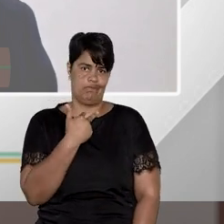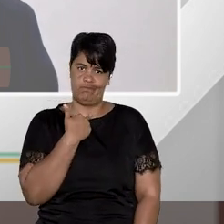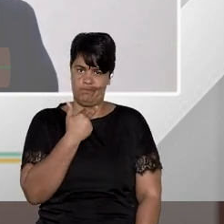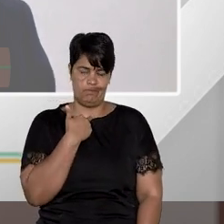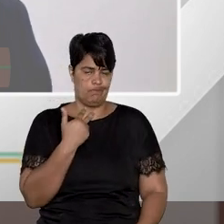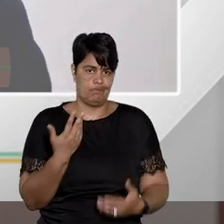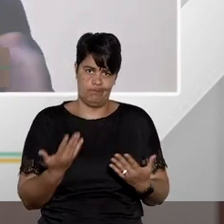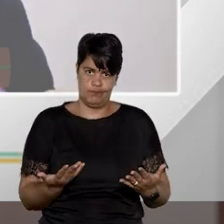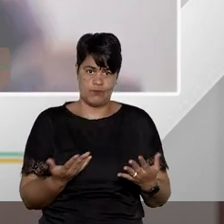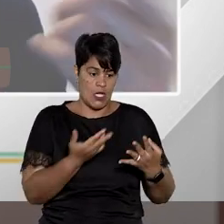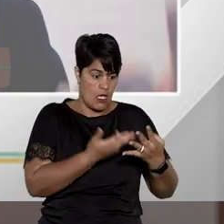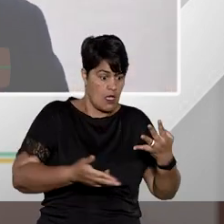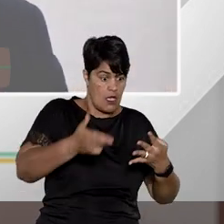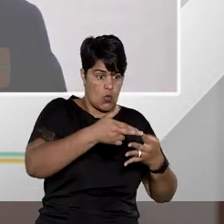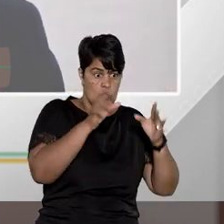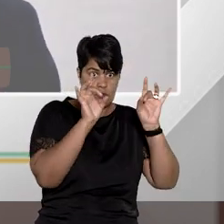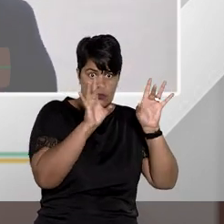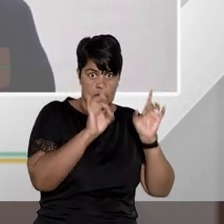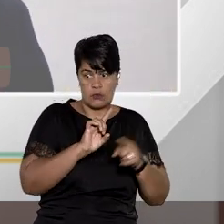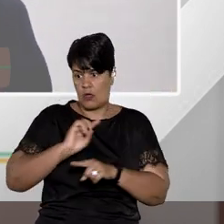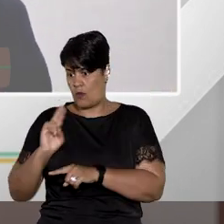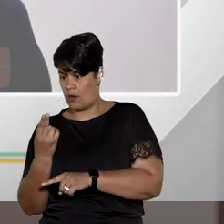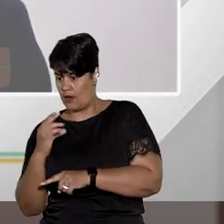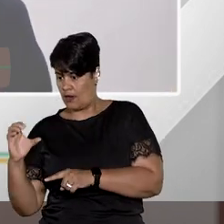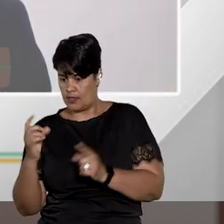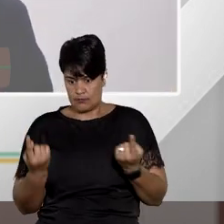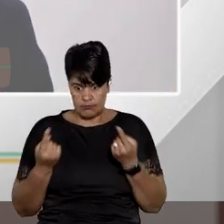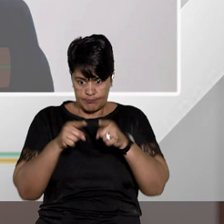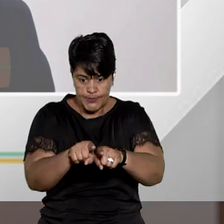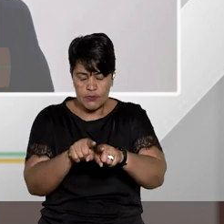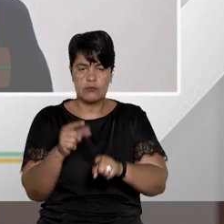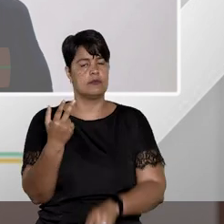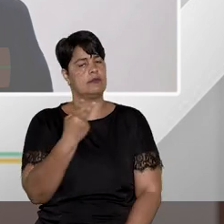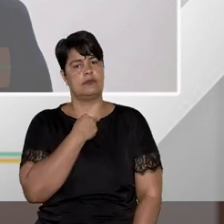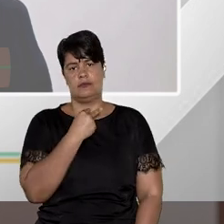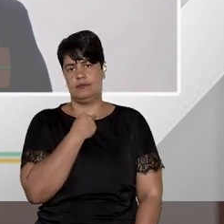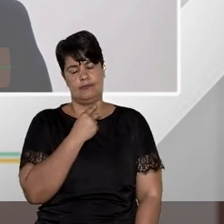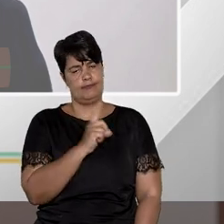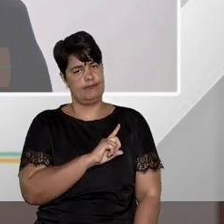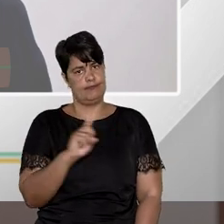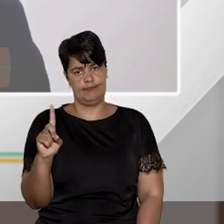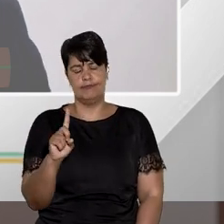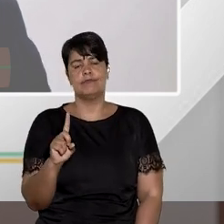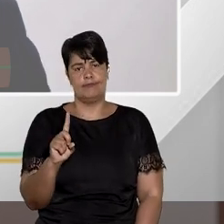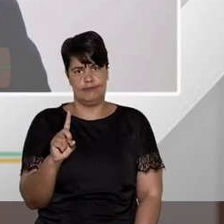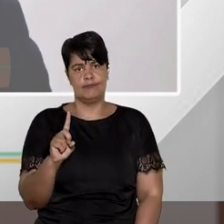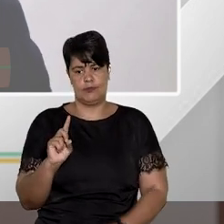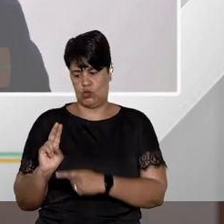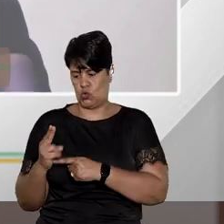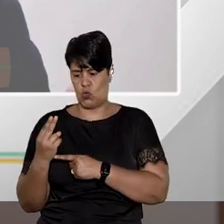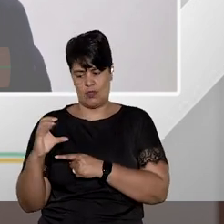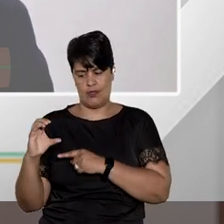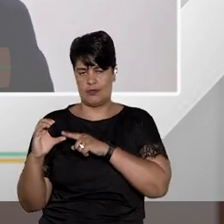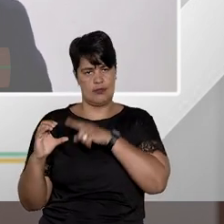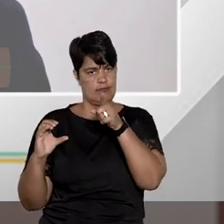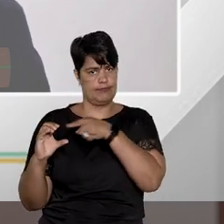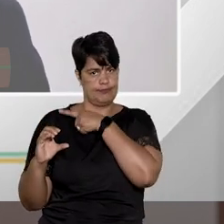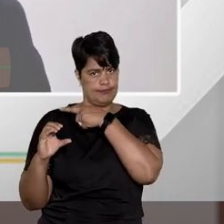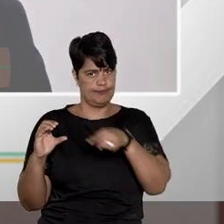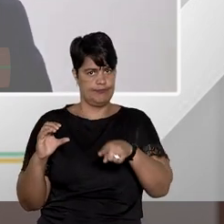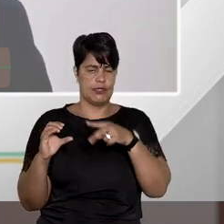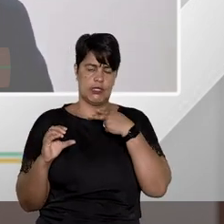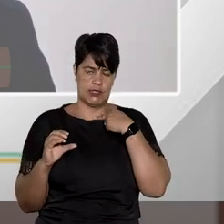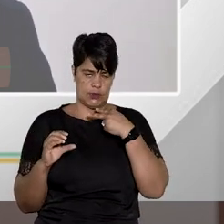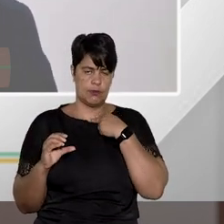parte ingressar com recurso especial e ao mesmo tempo ingressar com habeas corpus, nesse caso não seria. O habeas corpus não pode ser usado como,